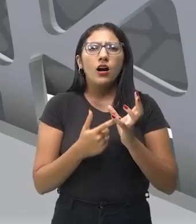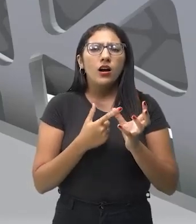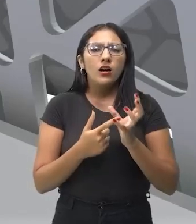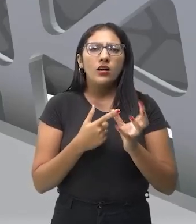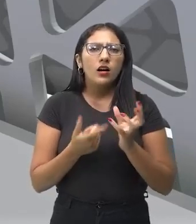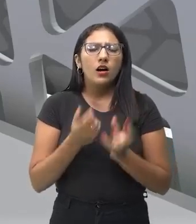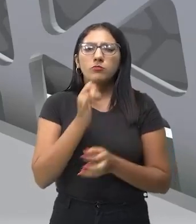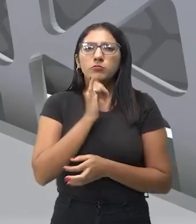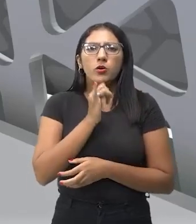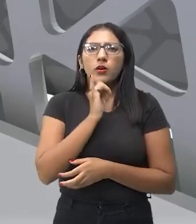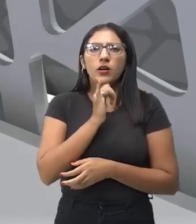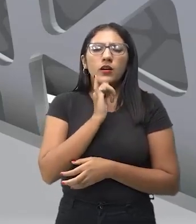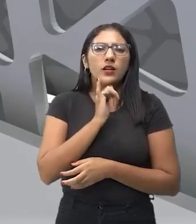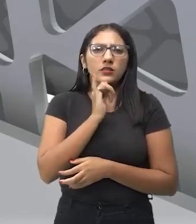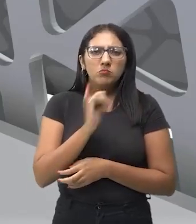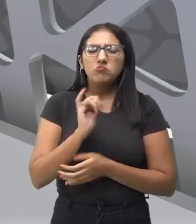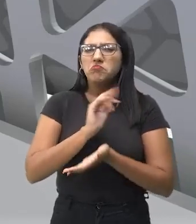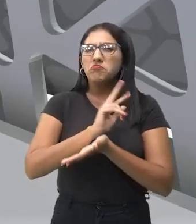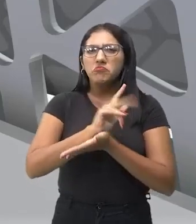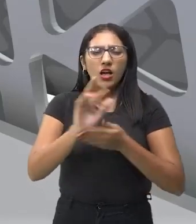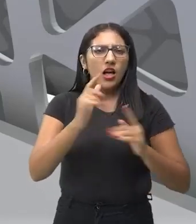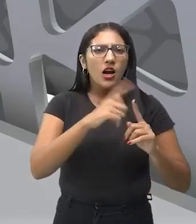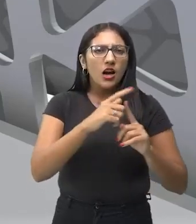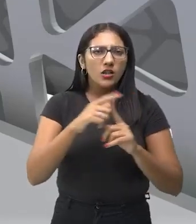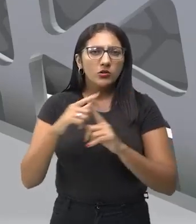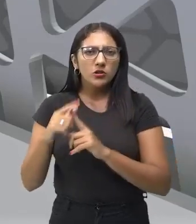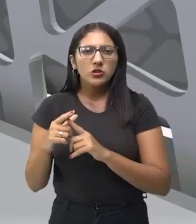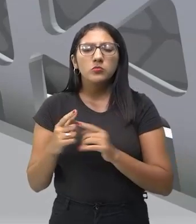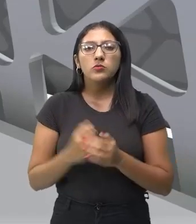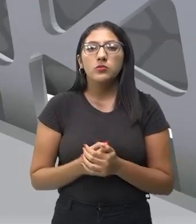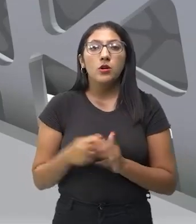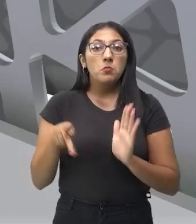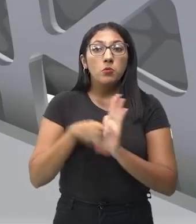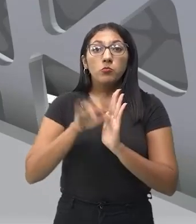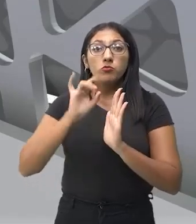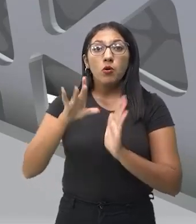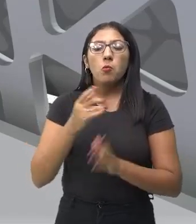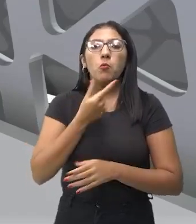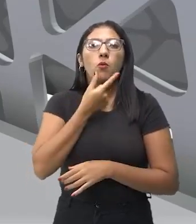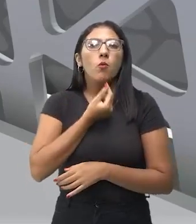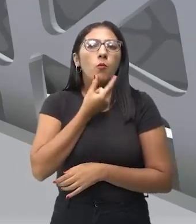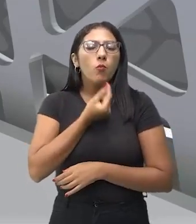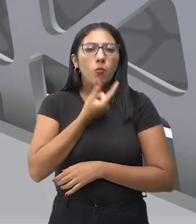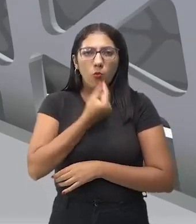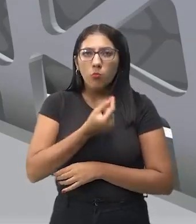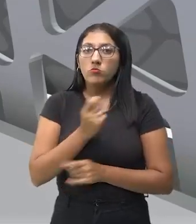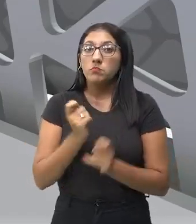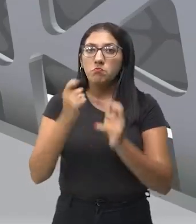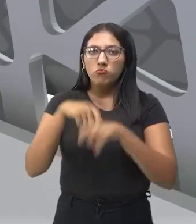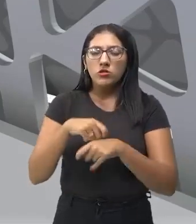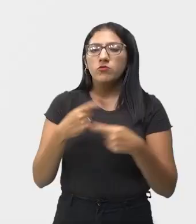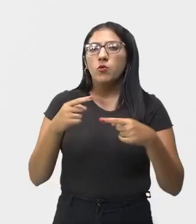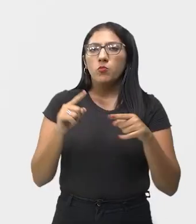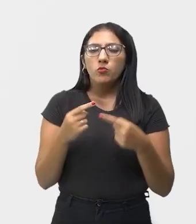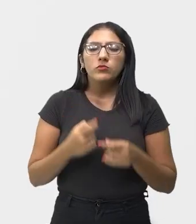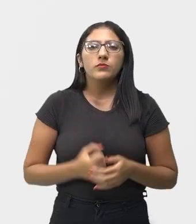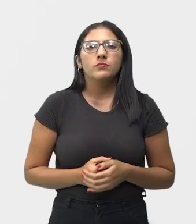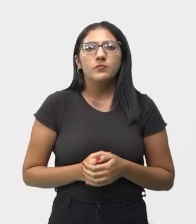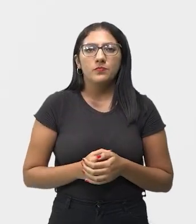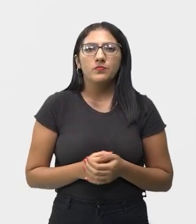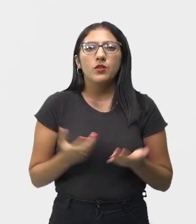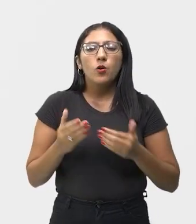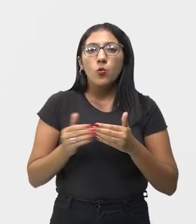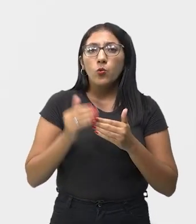Amém. Então, geralmente era cantada por homens, os canto-chãos. E aí, continuando esse